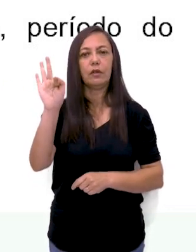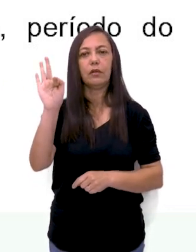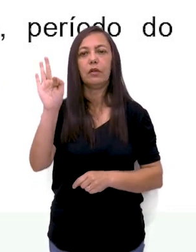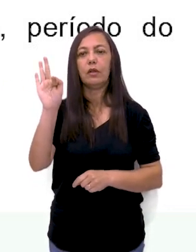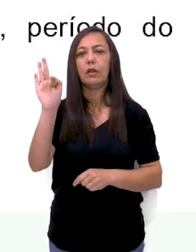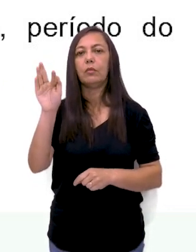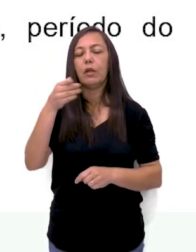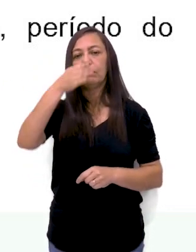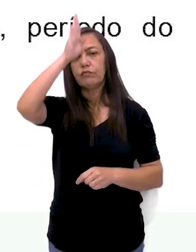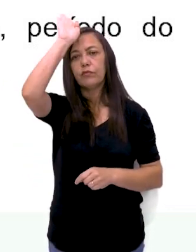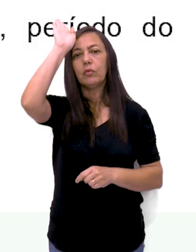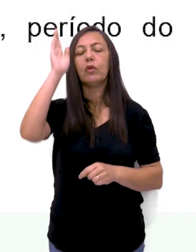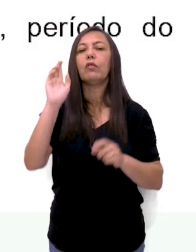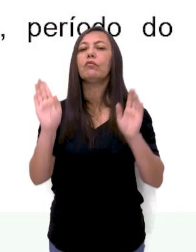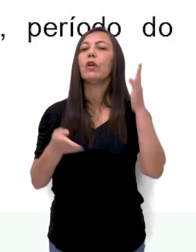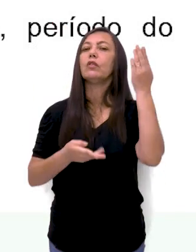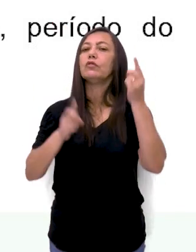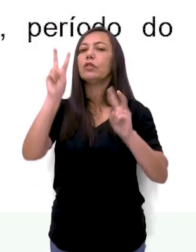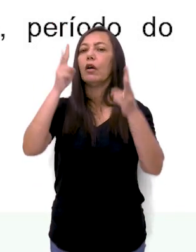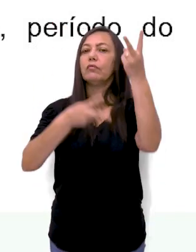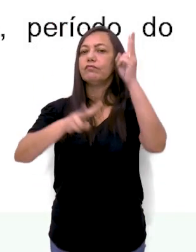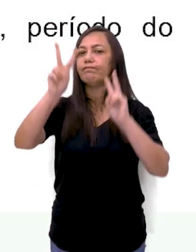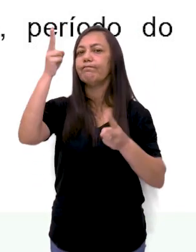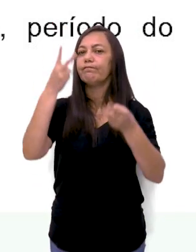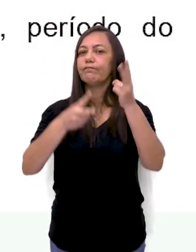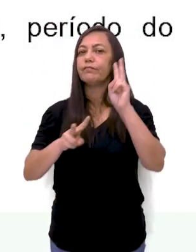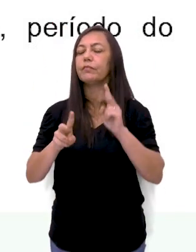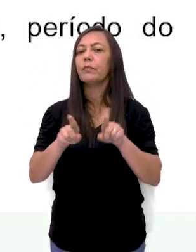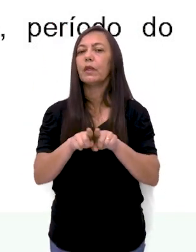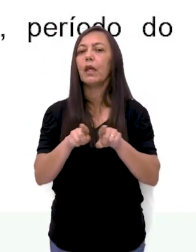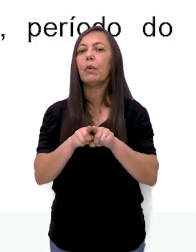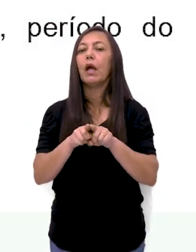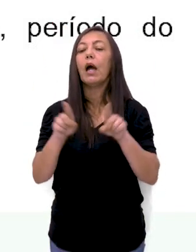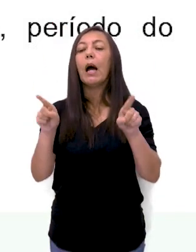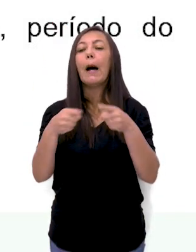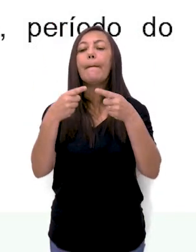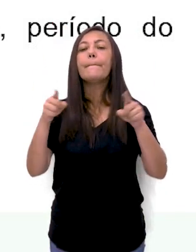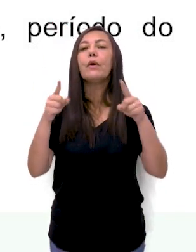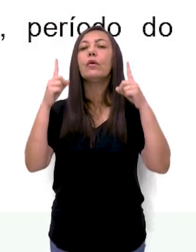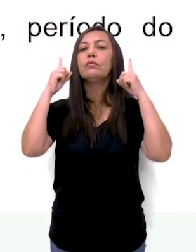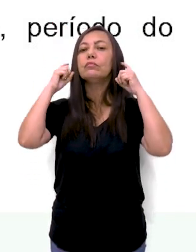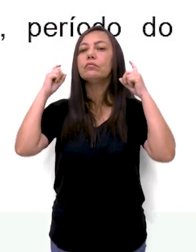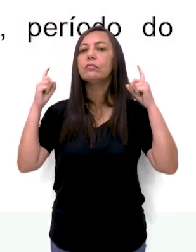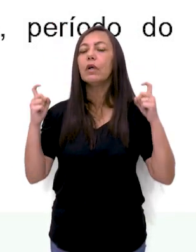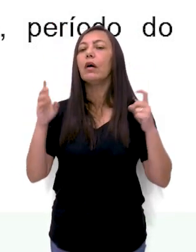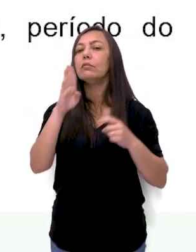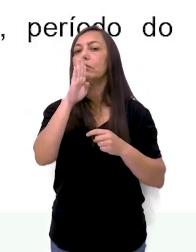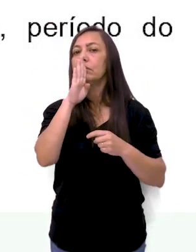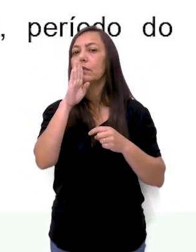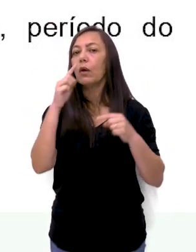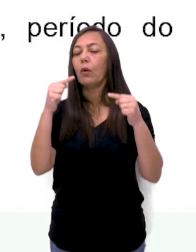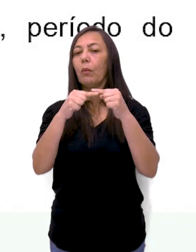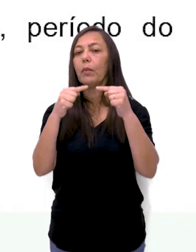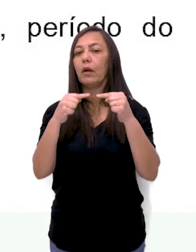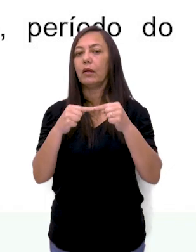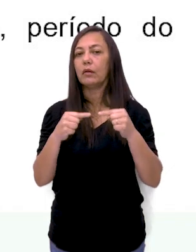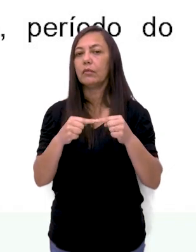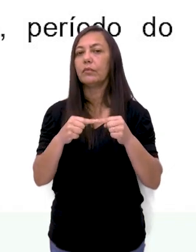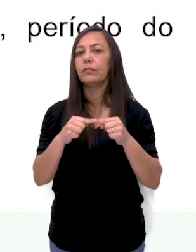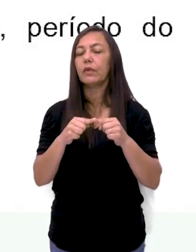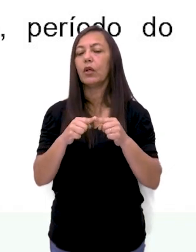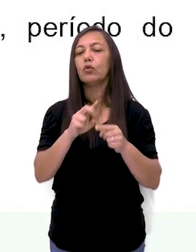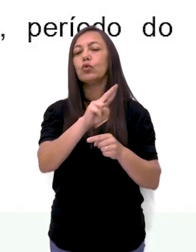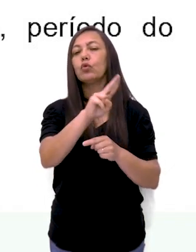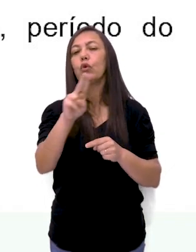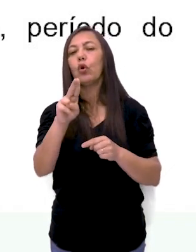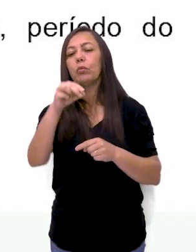festejar as suas vitórias. Podemos afirmar que a música é a arte de combinar os sonhos e o silêncio. Verdade. O nome dado a quem criou as notas